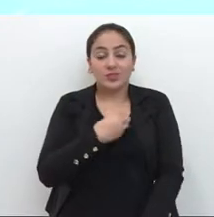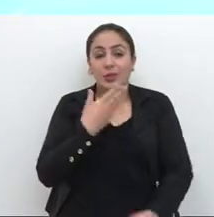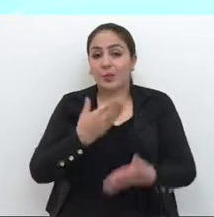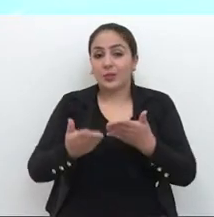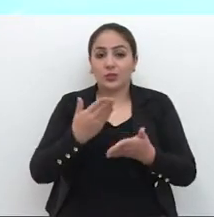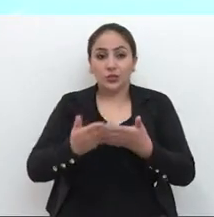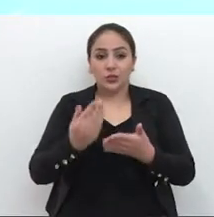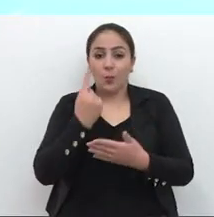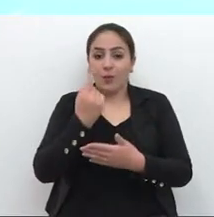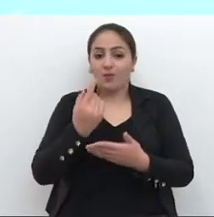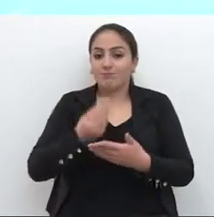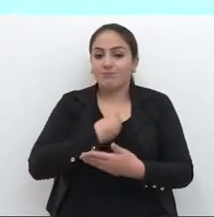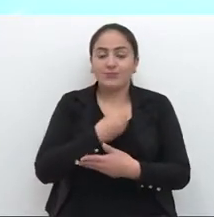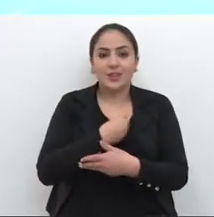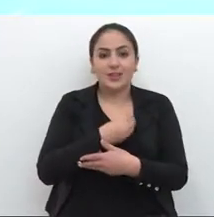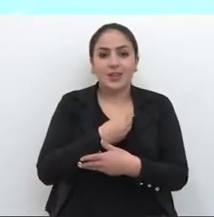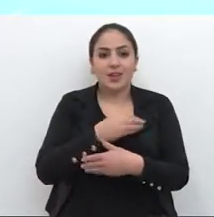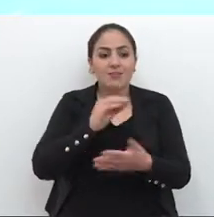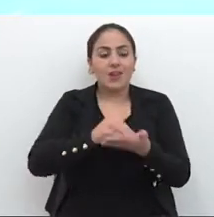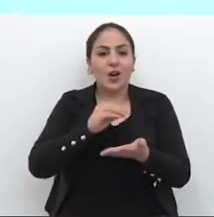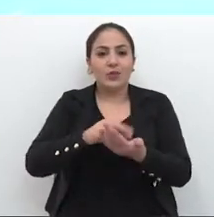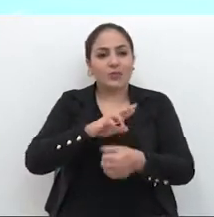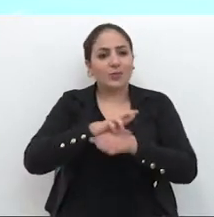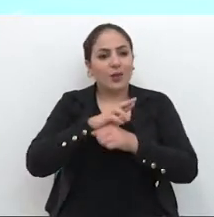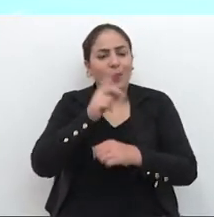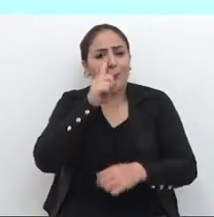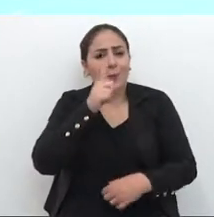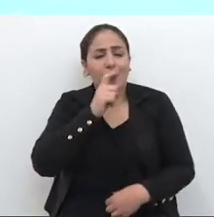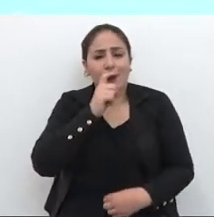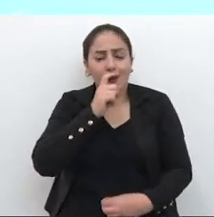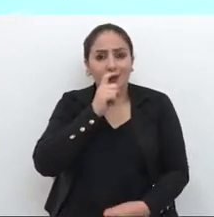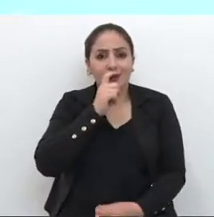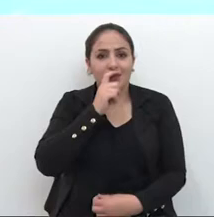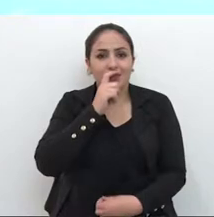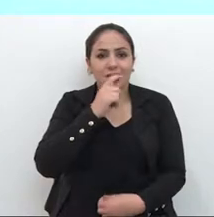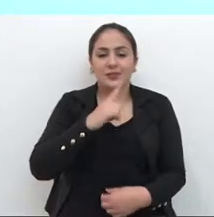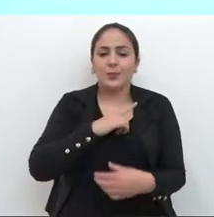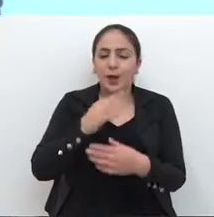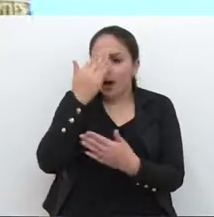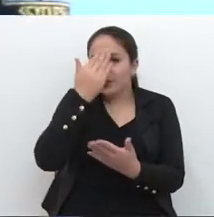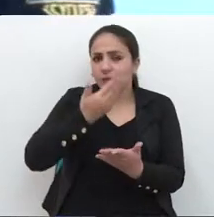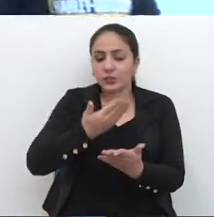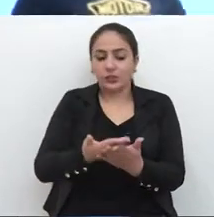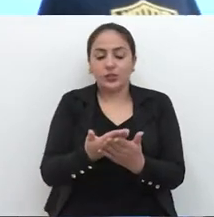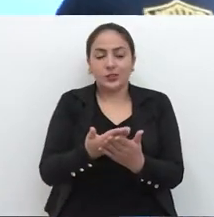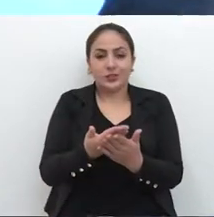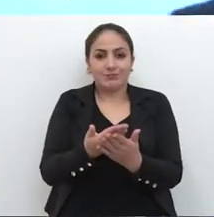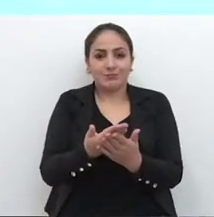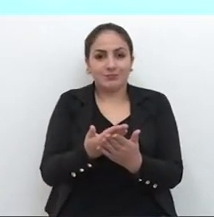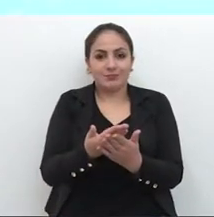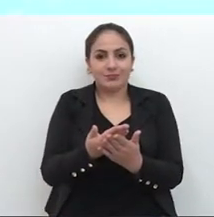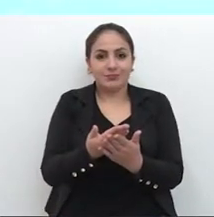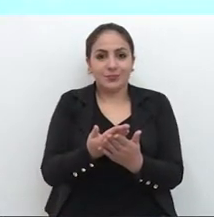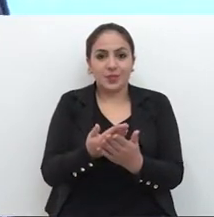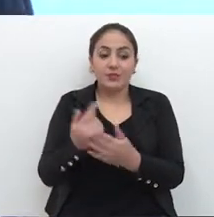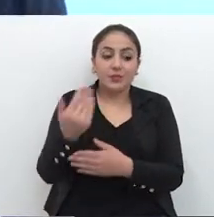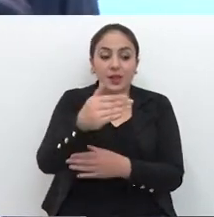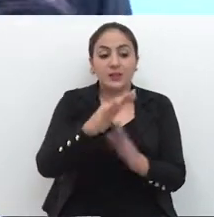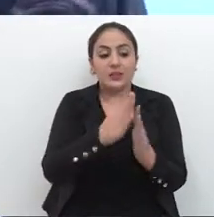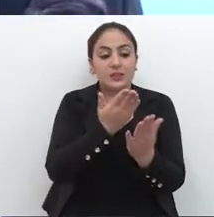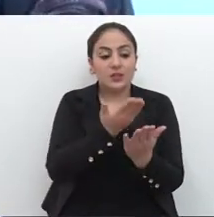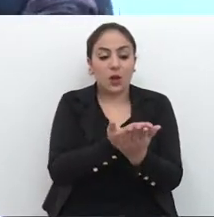vida perdida. Uma vida perdida, a insegurança dos pais que confiam os seus alunos